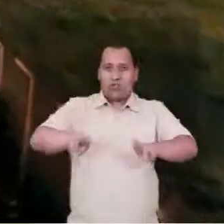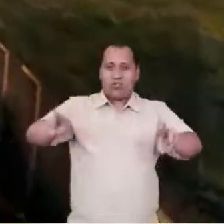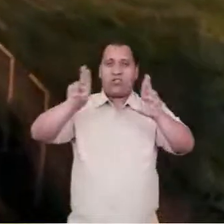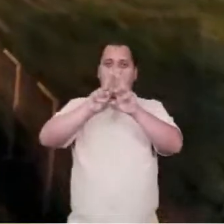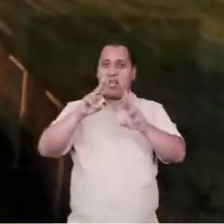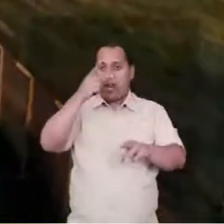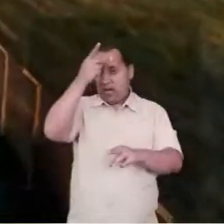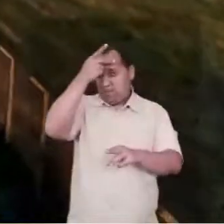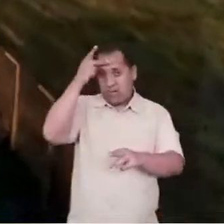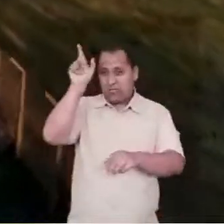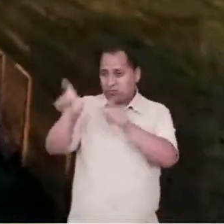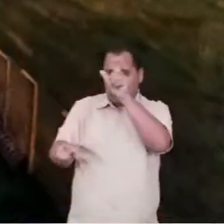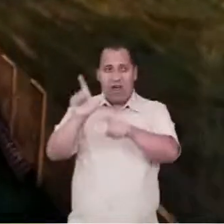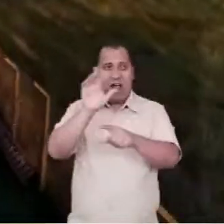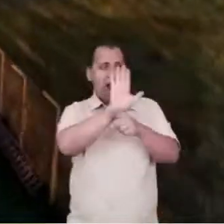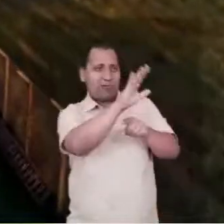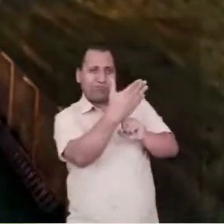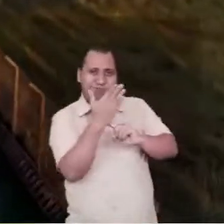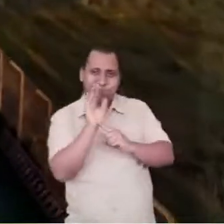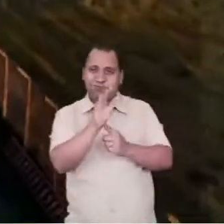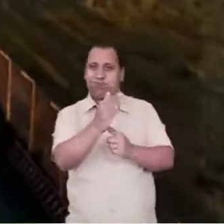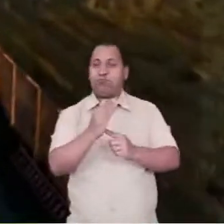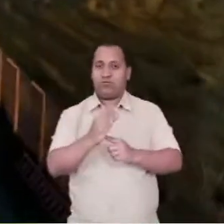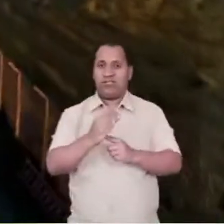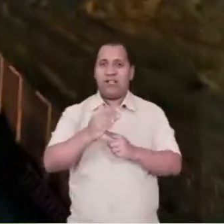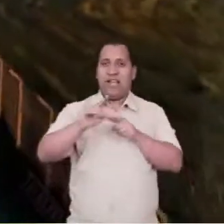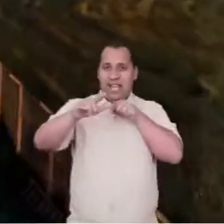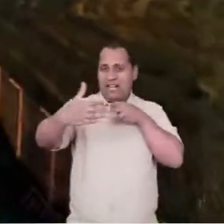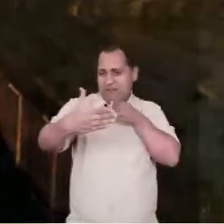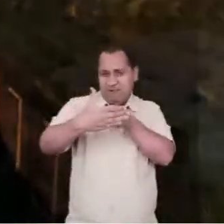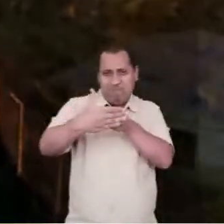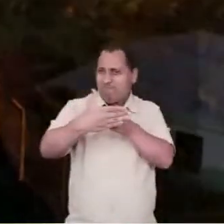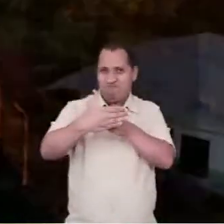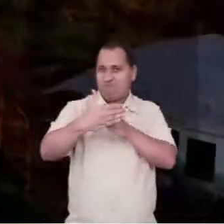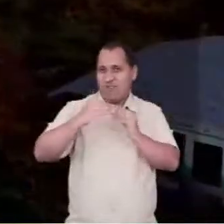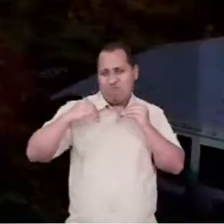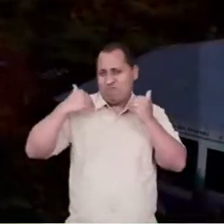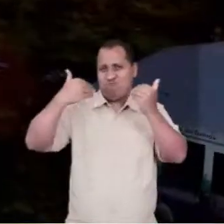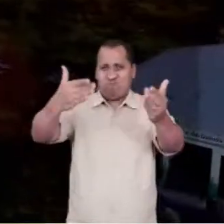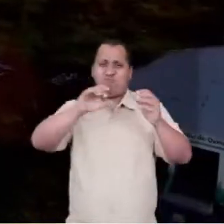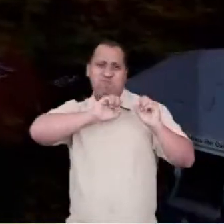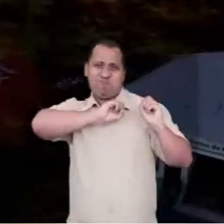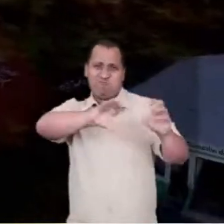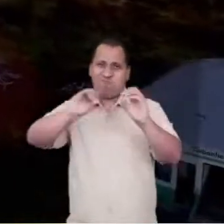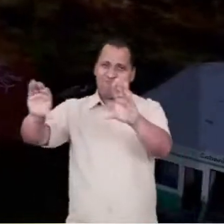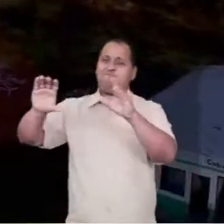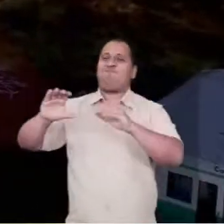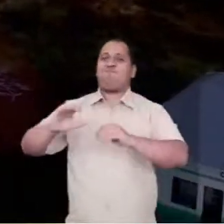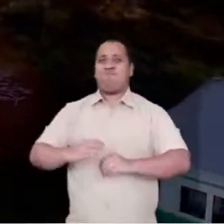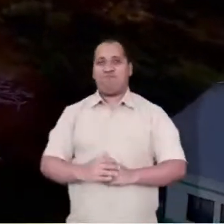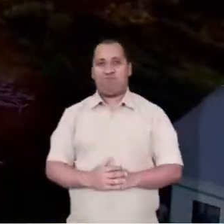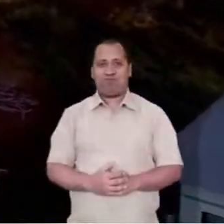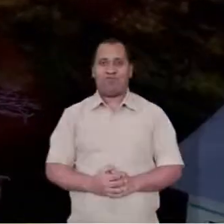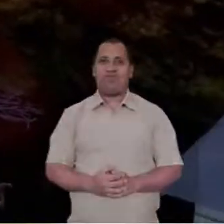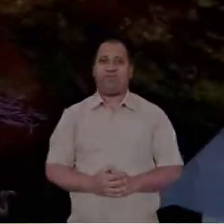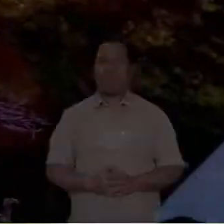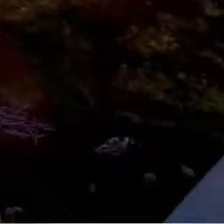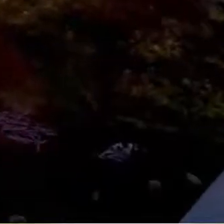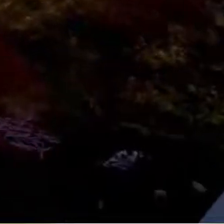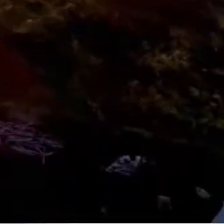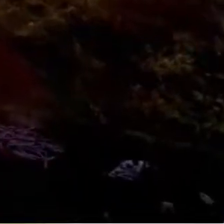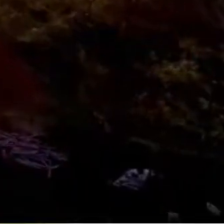uma universidade feita por pessoas, para pessoas, que ultrapassa limites e vai além das fronteiras.